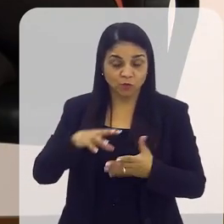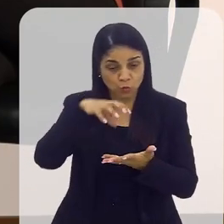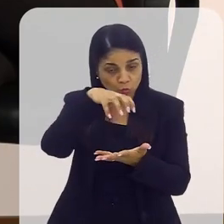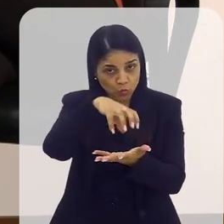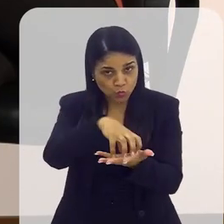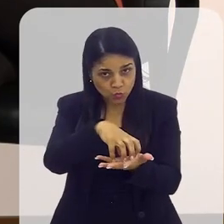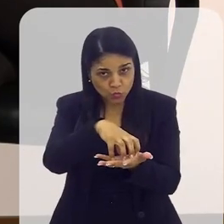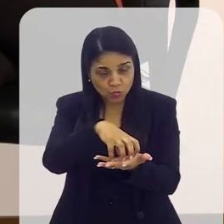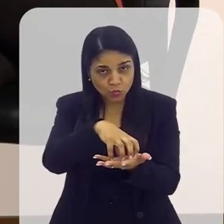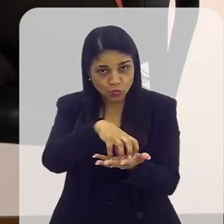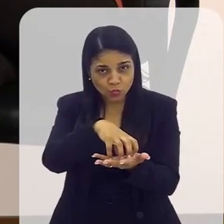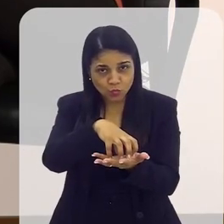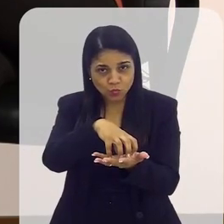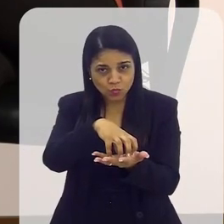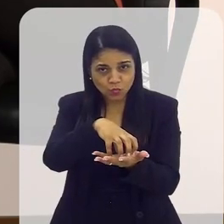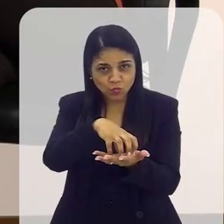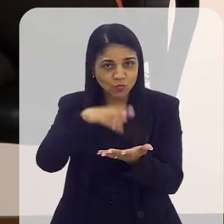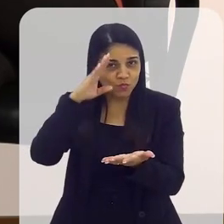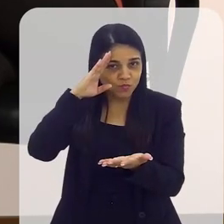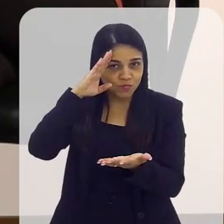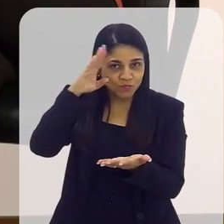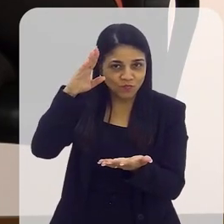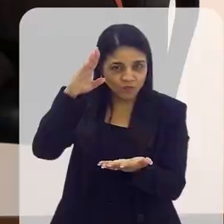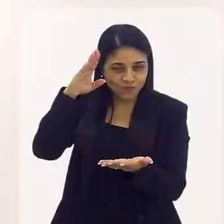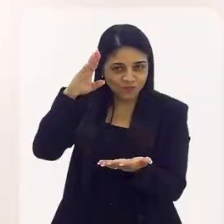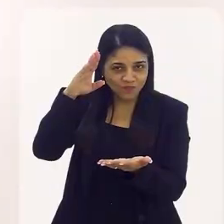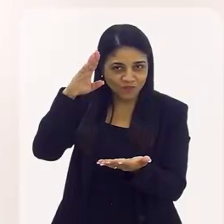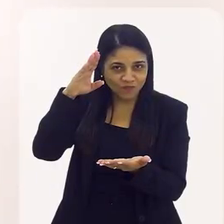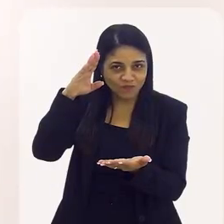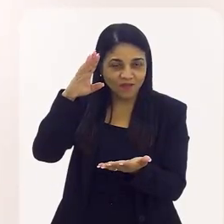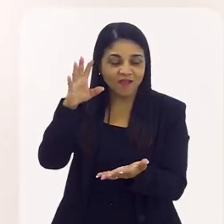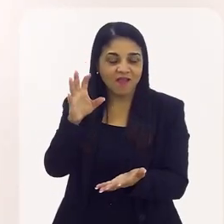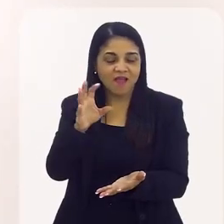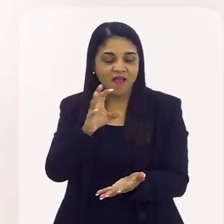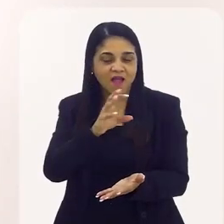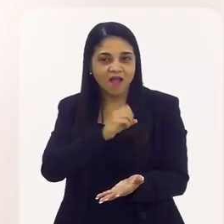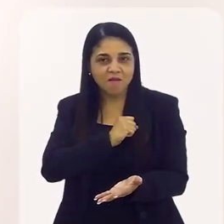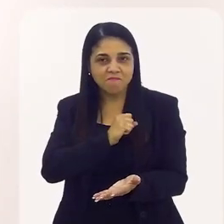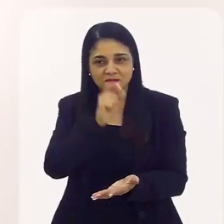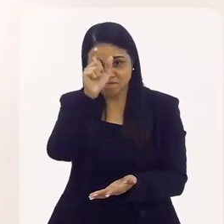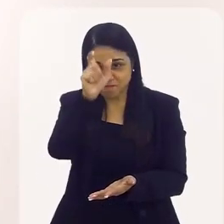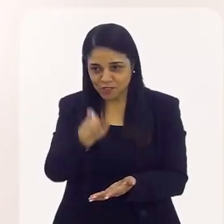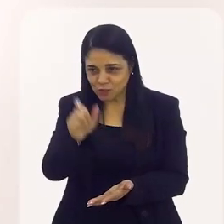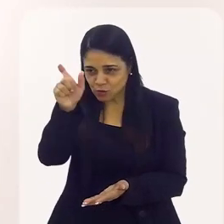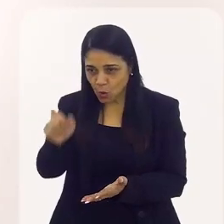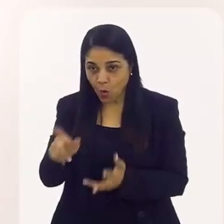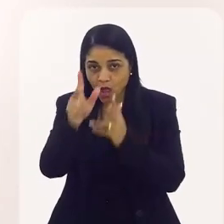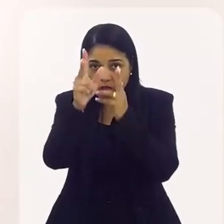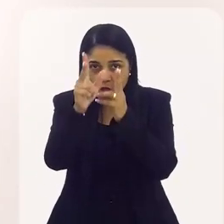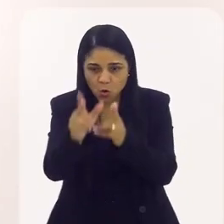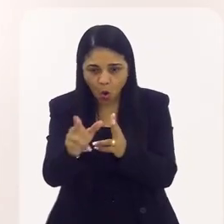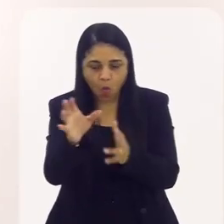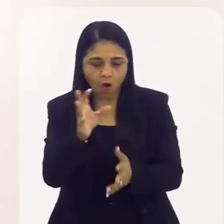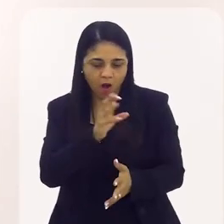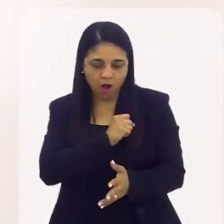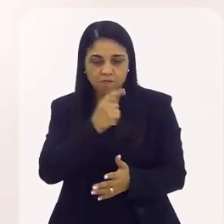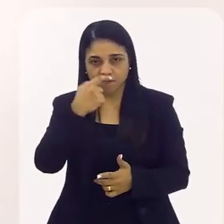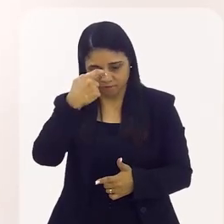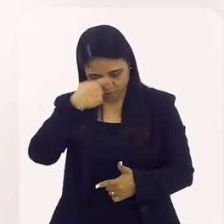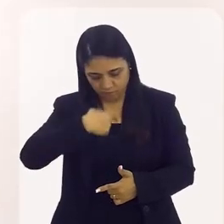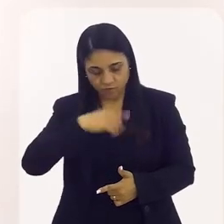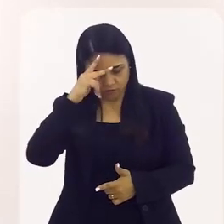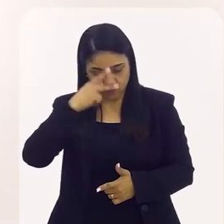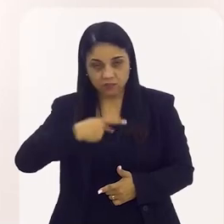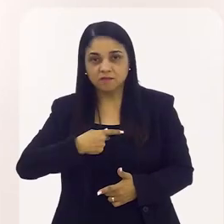Todas elas. O núcleo de todas elas é ama a teu próximo como a si